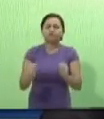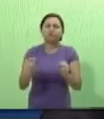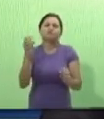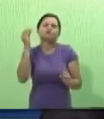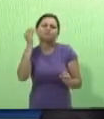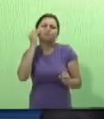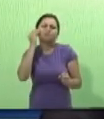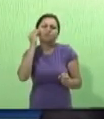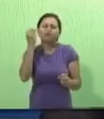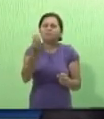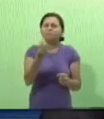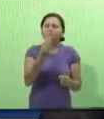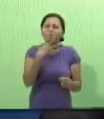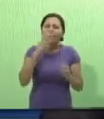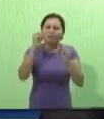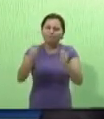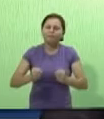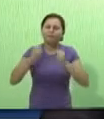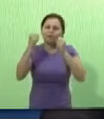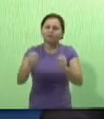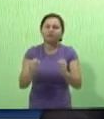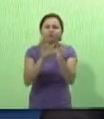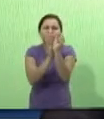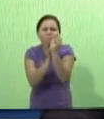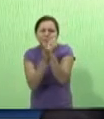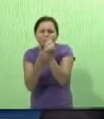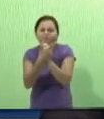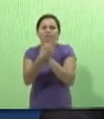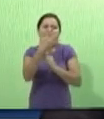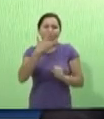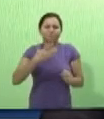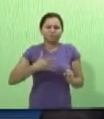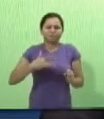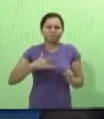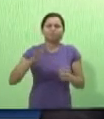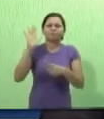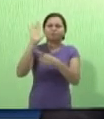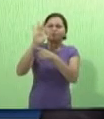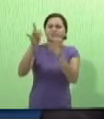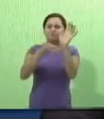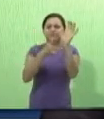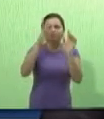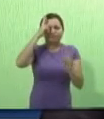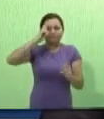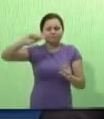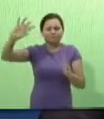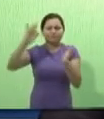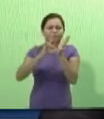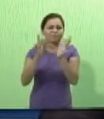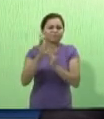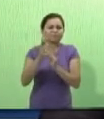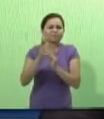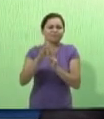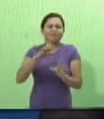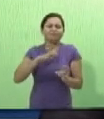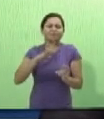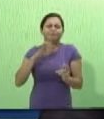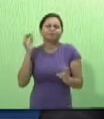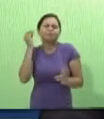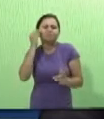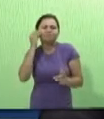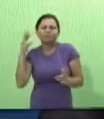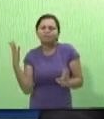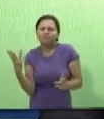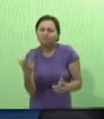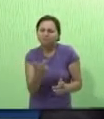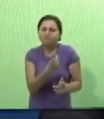para que eles possam experimentar a boa, potente, protetora, misericordiosa mão do Senhor, para experimentar a salvação